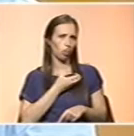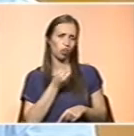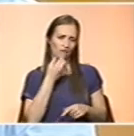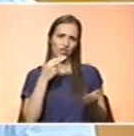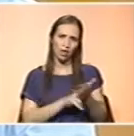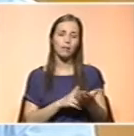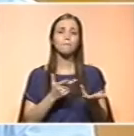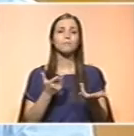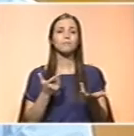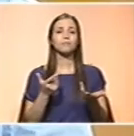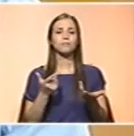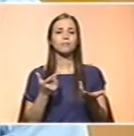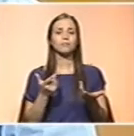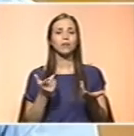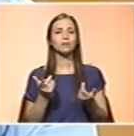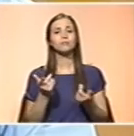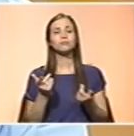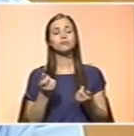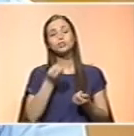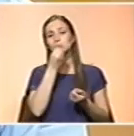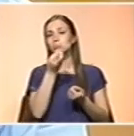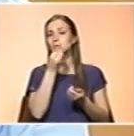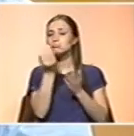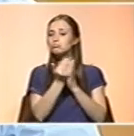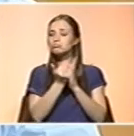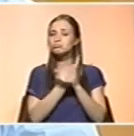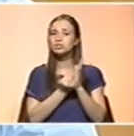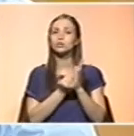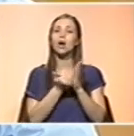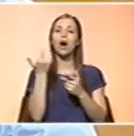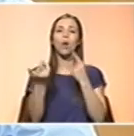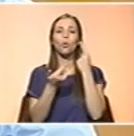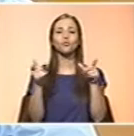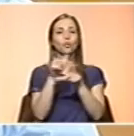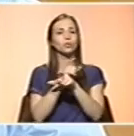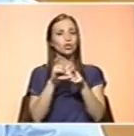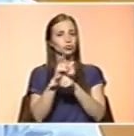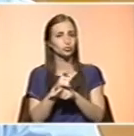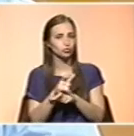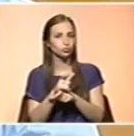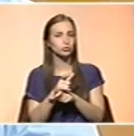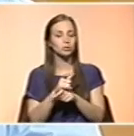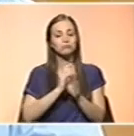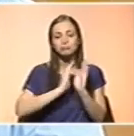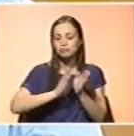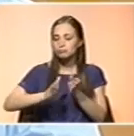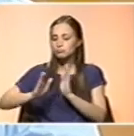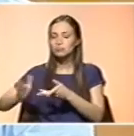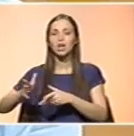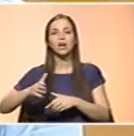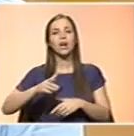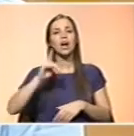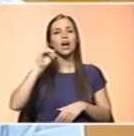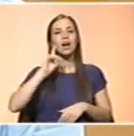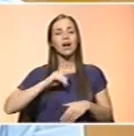Está apenas descrita em alguns contextos mais de forma parcelar apenas em grávidas